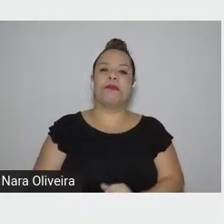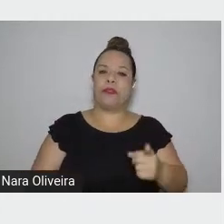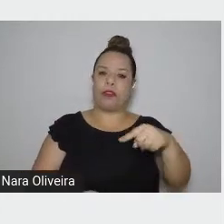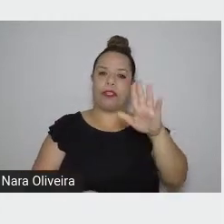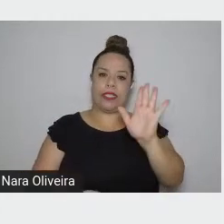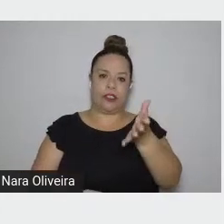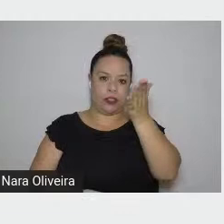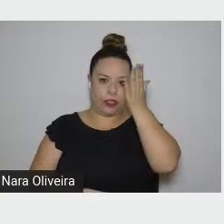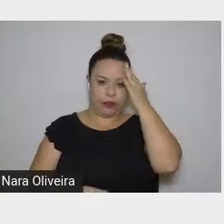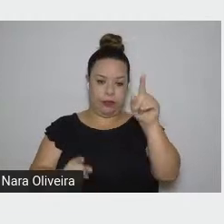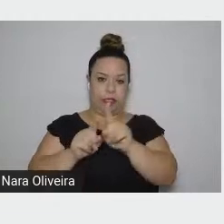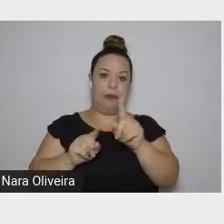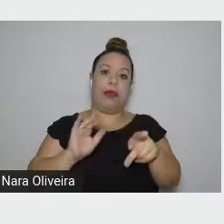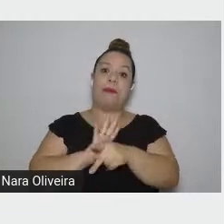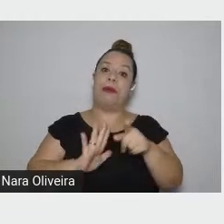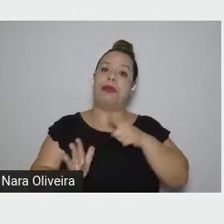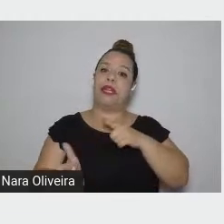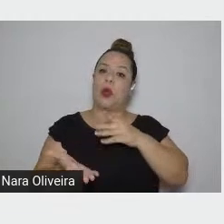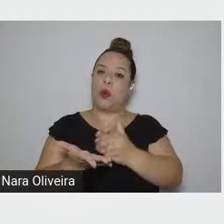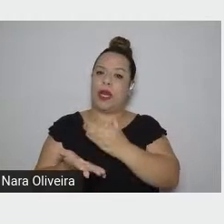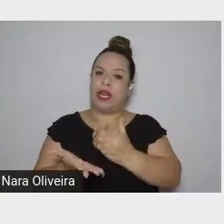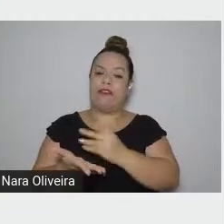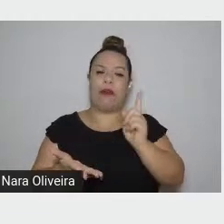a obra do Saramago é muito vasta.